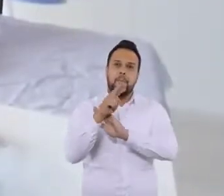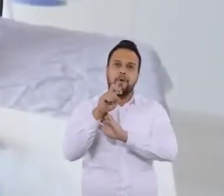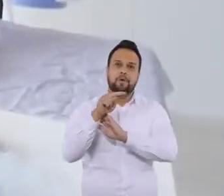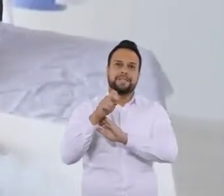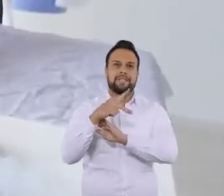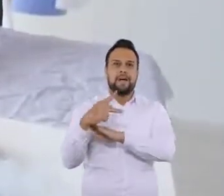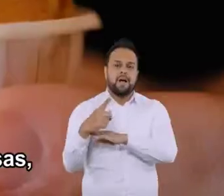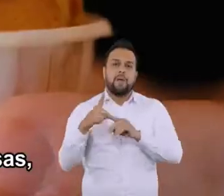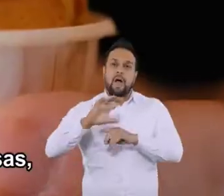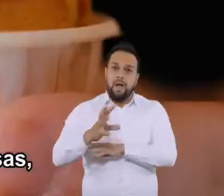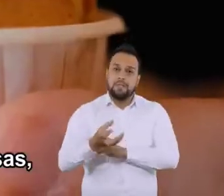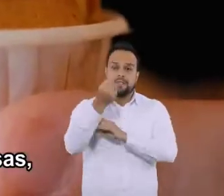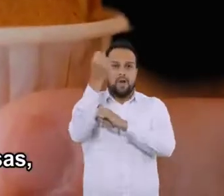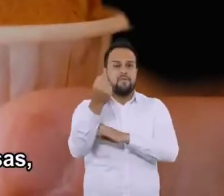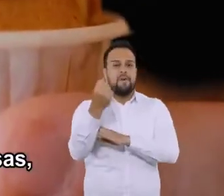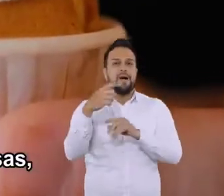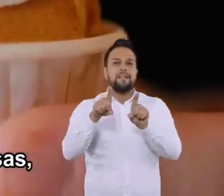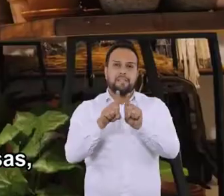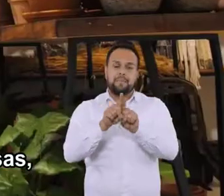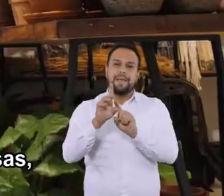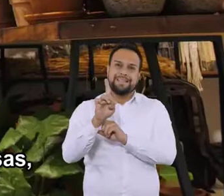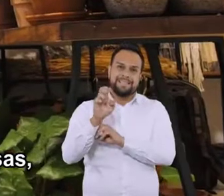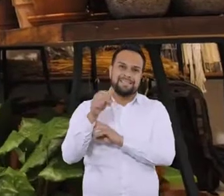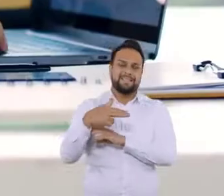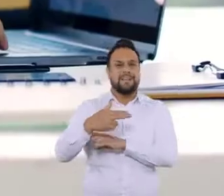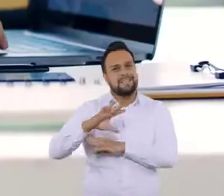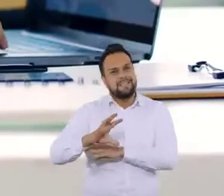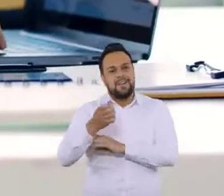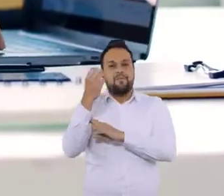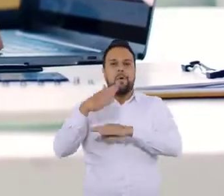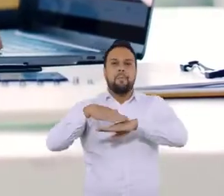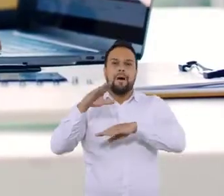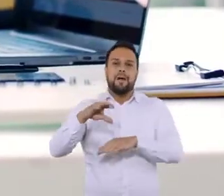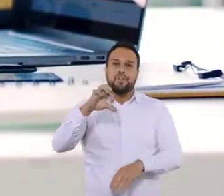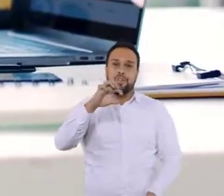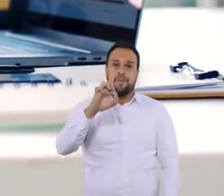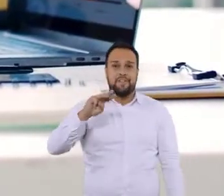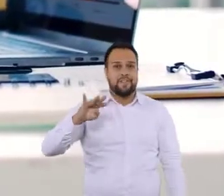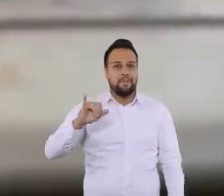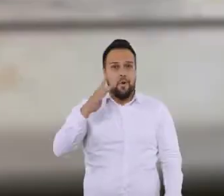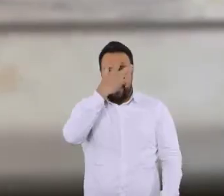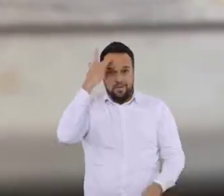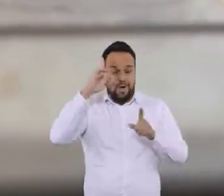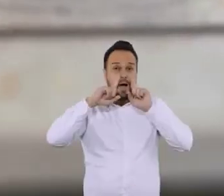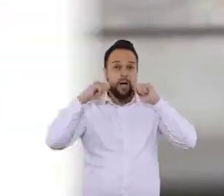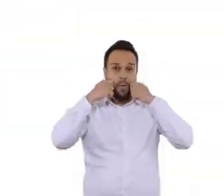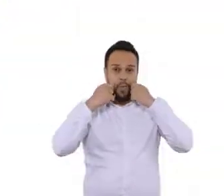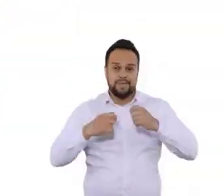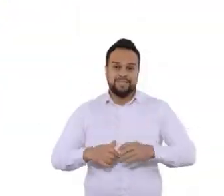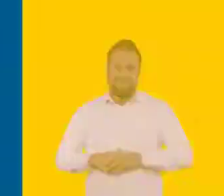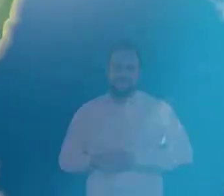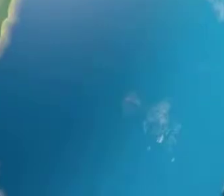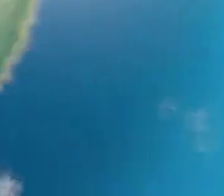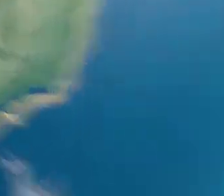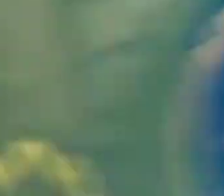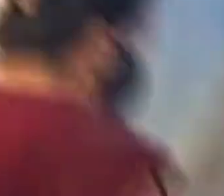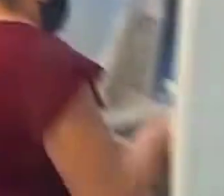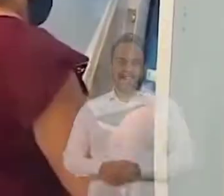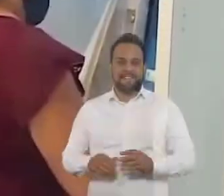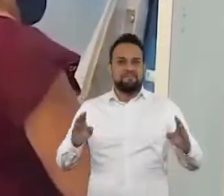Programas como o Pronamp ajudaram a salvar micro e pequenas empresas e o bem salvou o emprego de mais de 90 mil alagoanos.